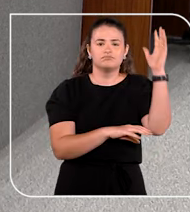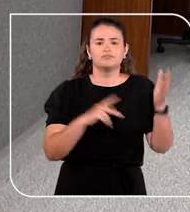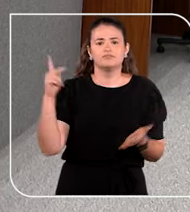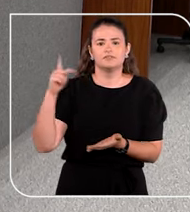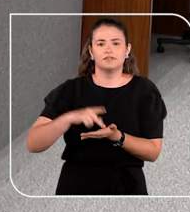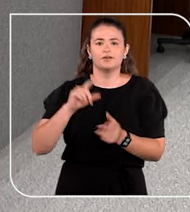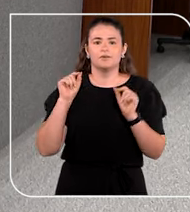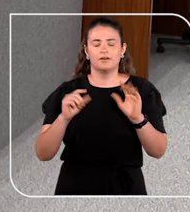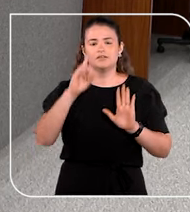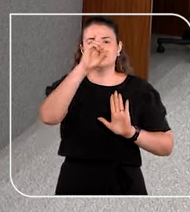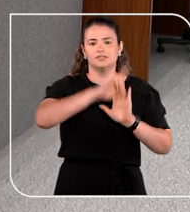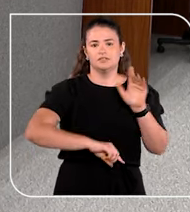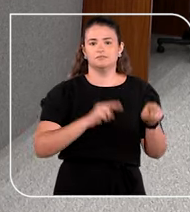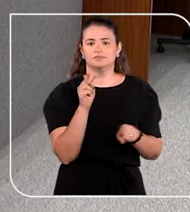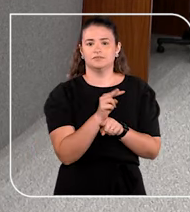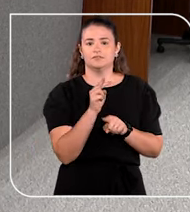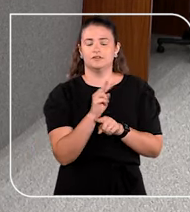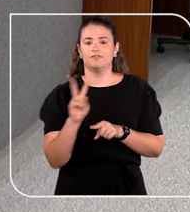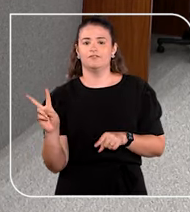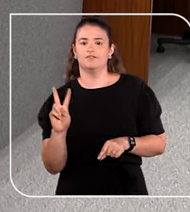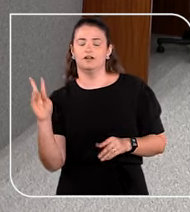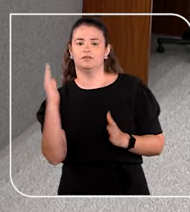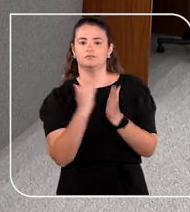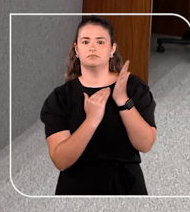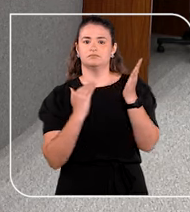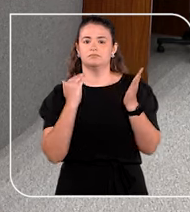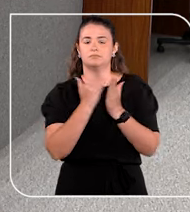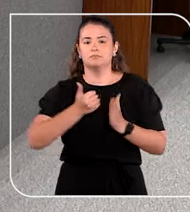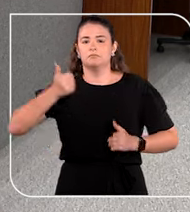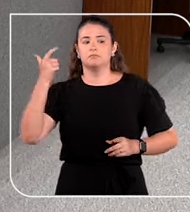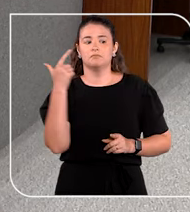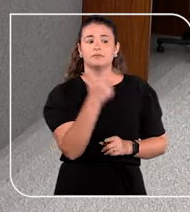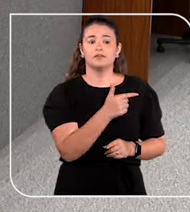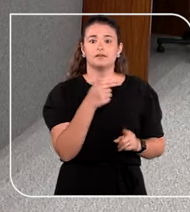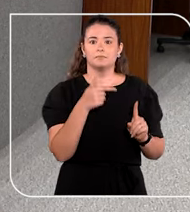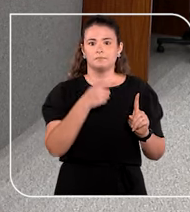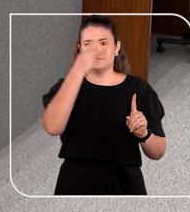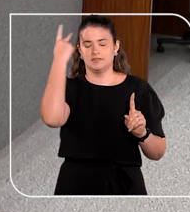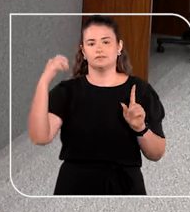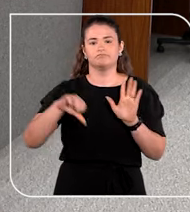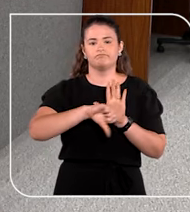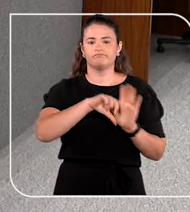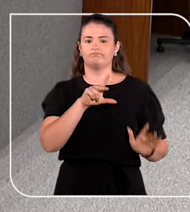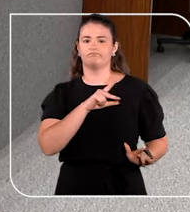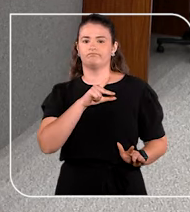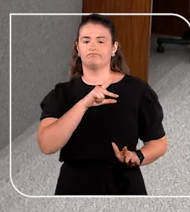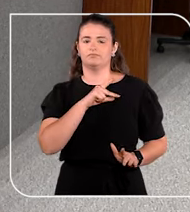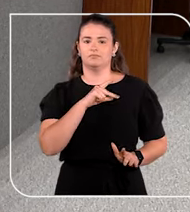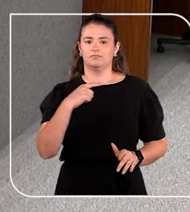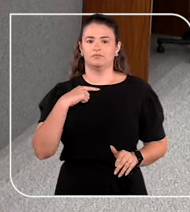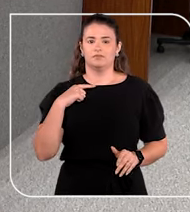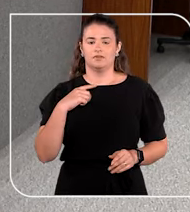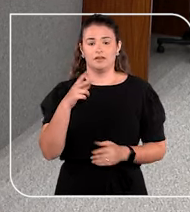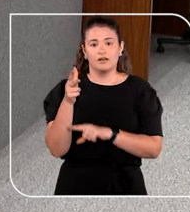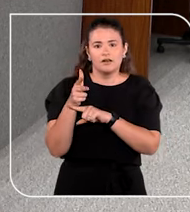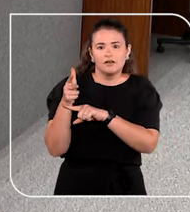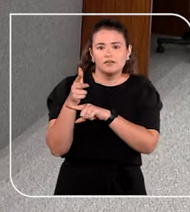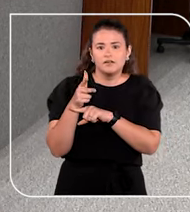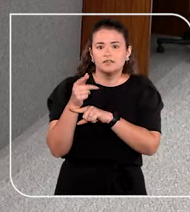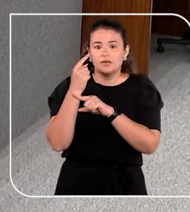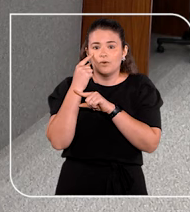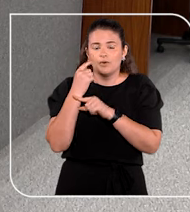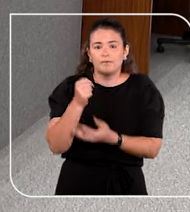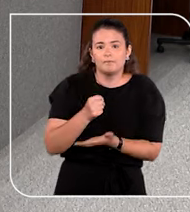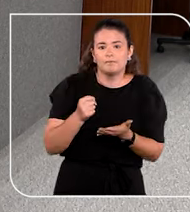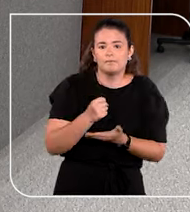quando o direito a ser protegido tiver valor maior à privacidade do autor do crime. A gravação embasou uma denúncia de